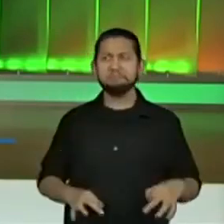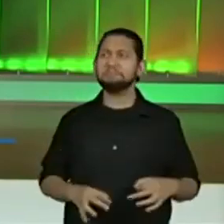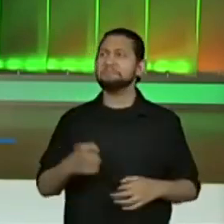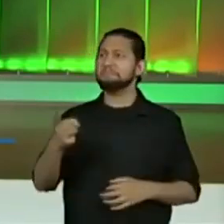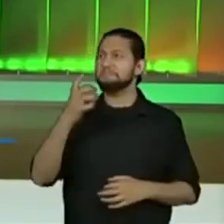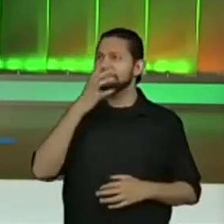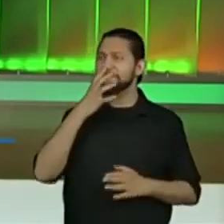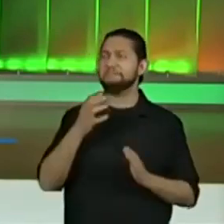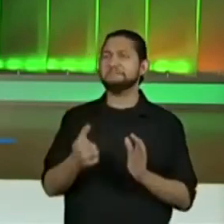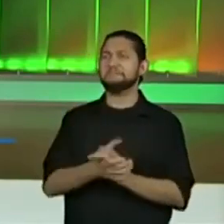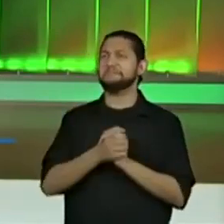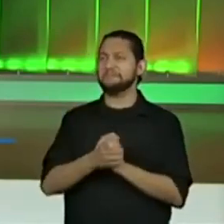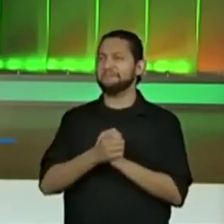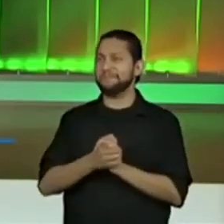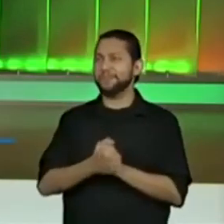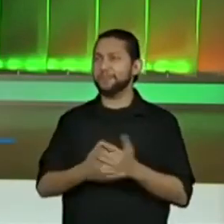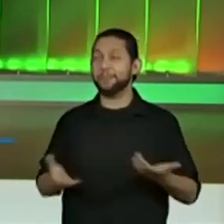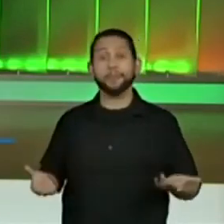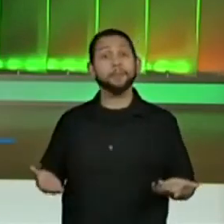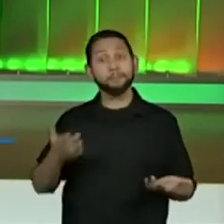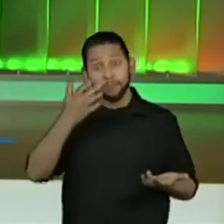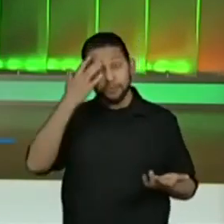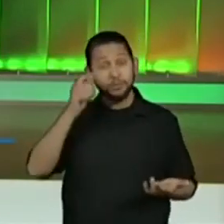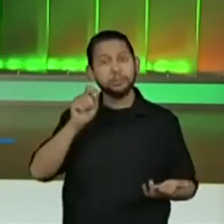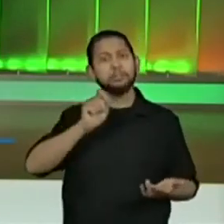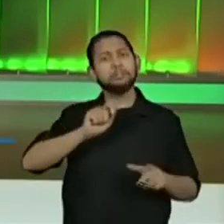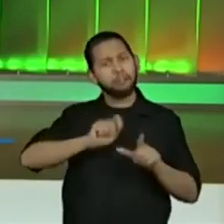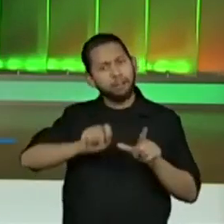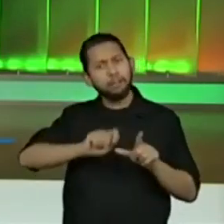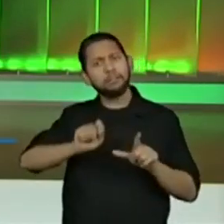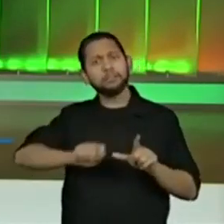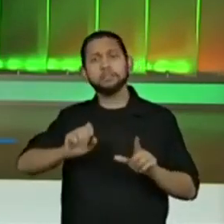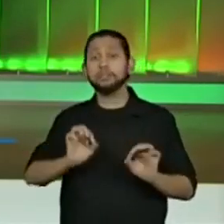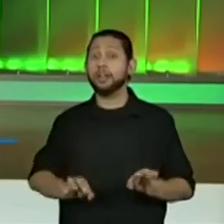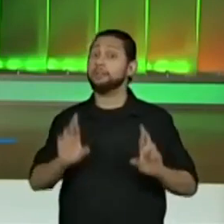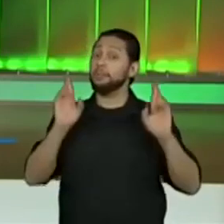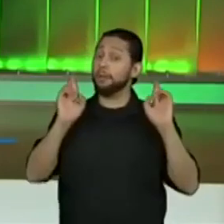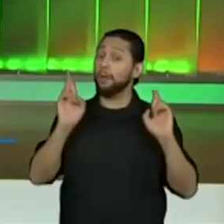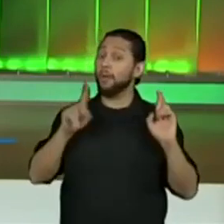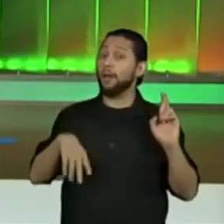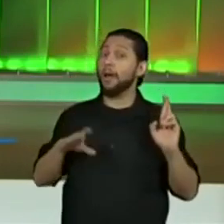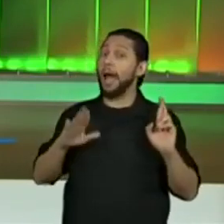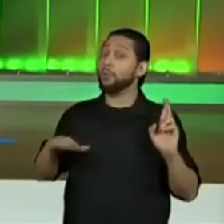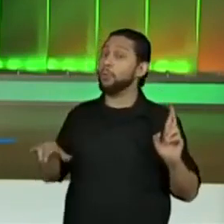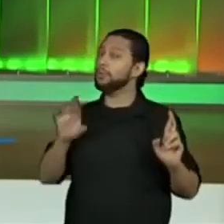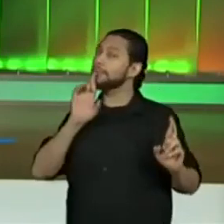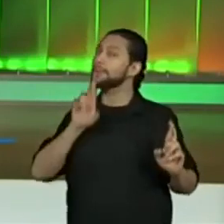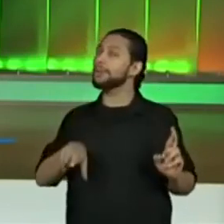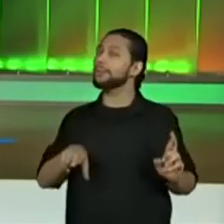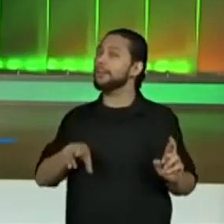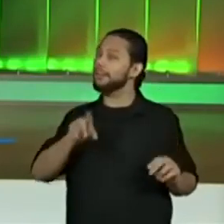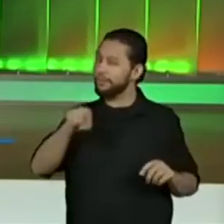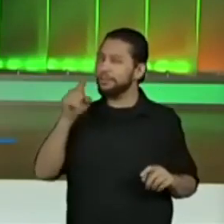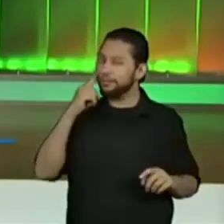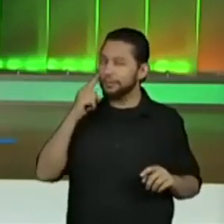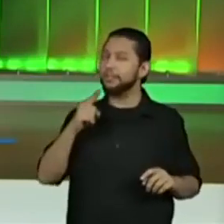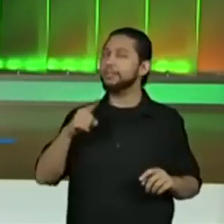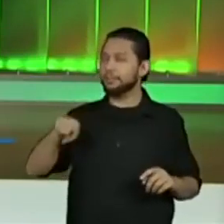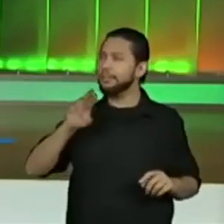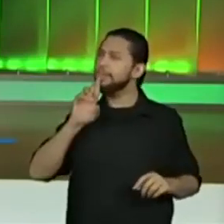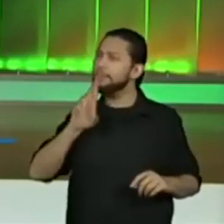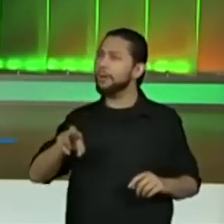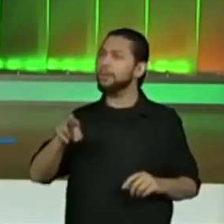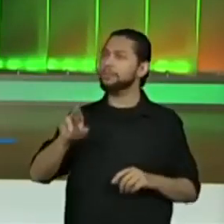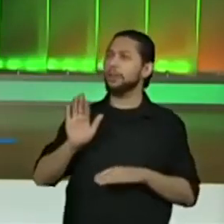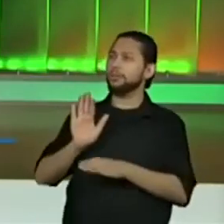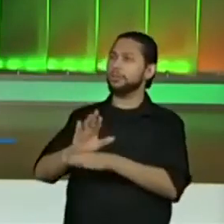Isso, olha quanta gente grafando corretamente. Espero que sejam os alunos interagindo com seus professores, hein, estudantes? Isso